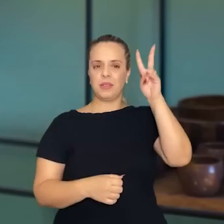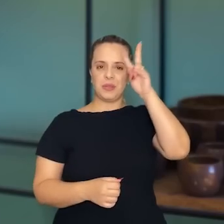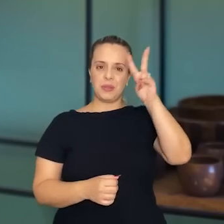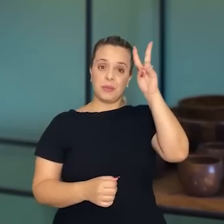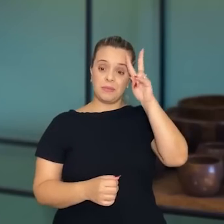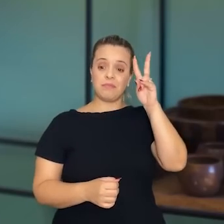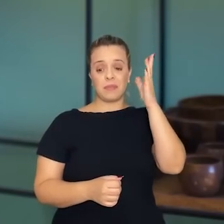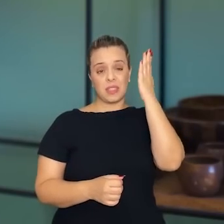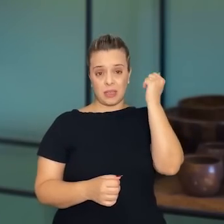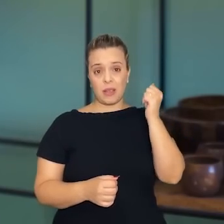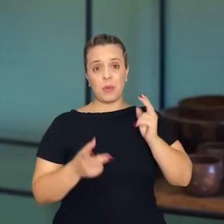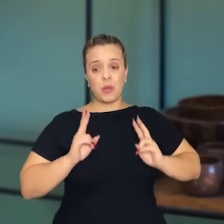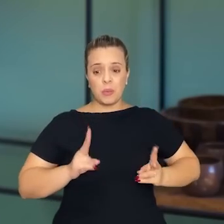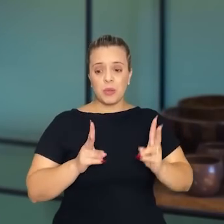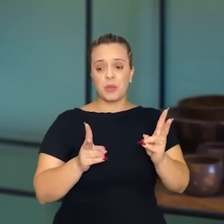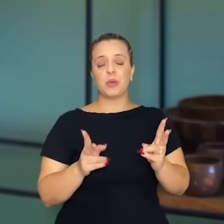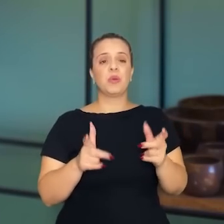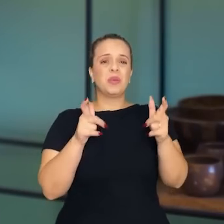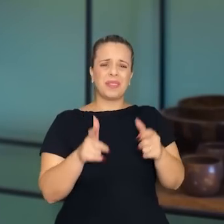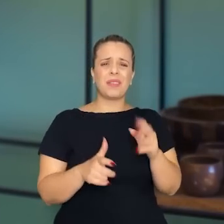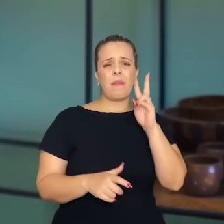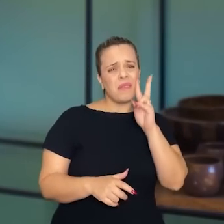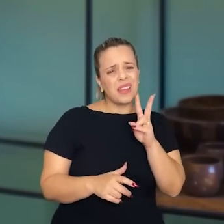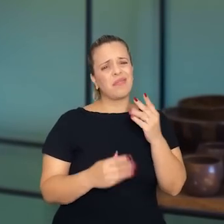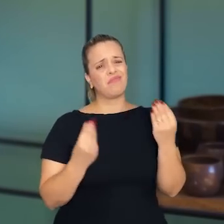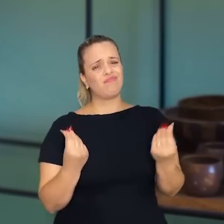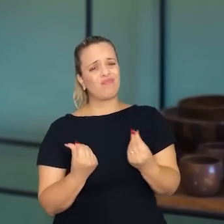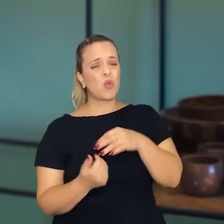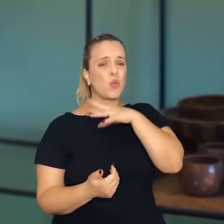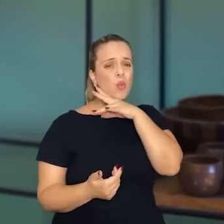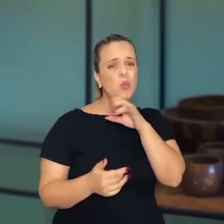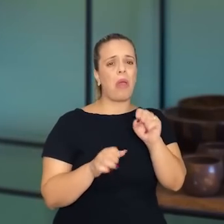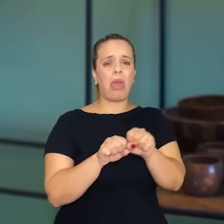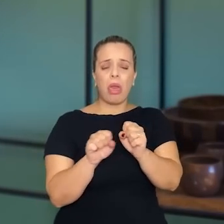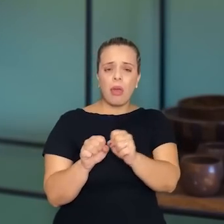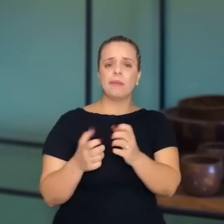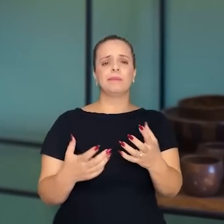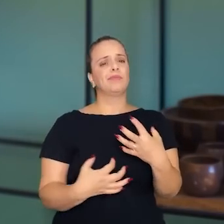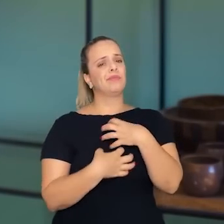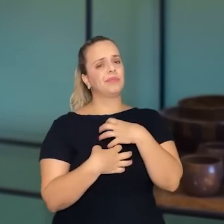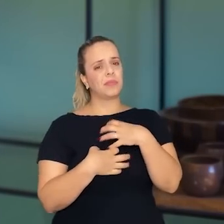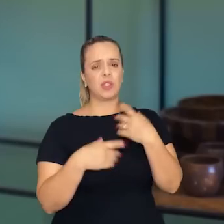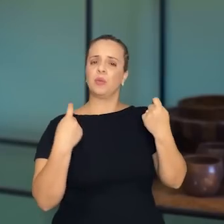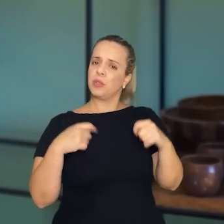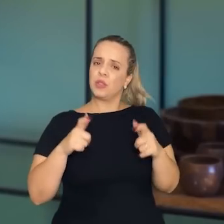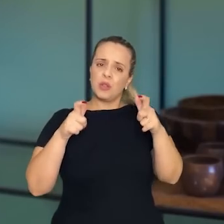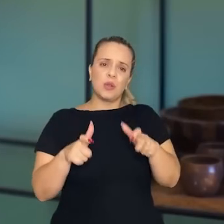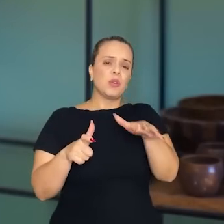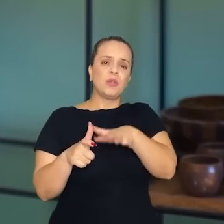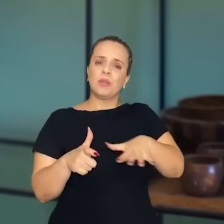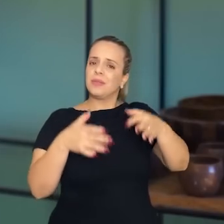Mesmo no estado deplorável que ela estava, eu sentia que era um espaço